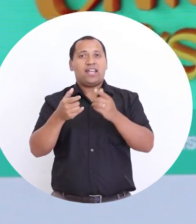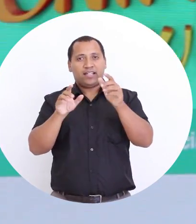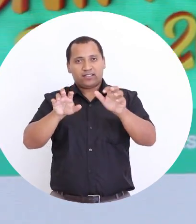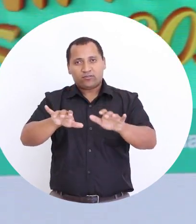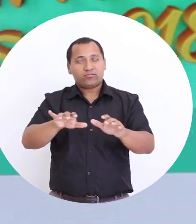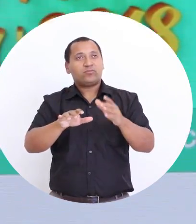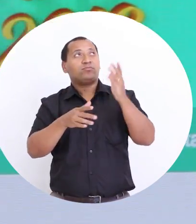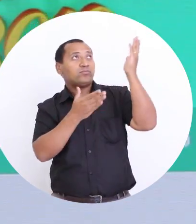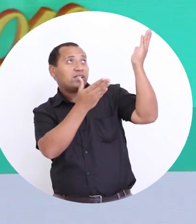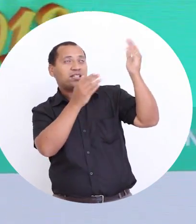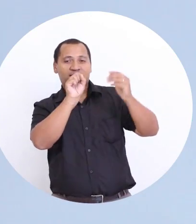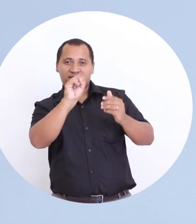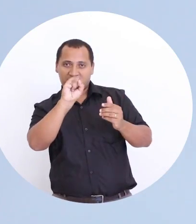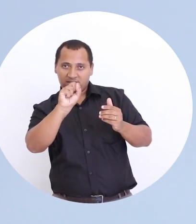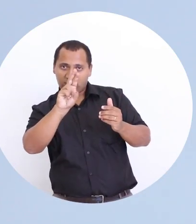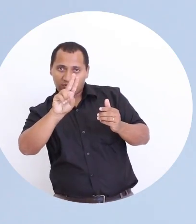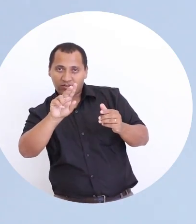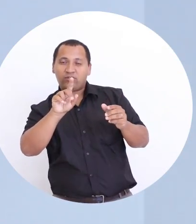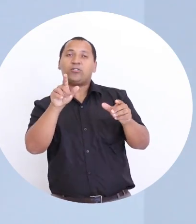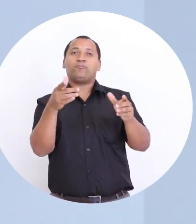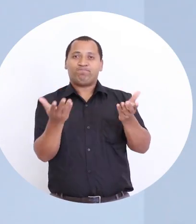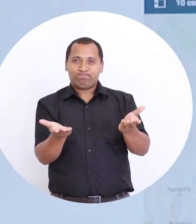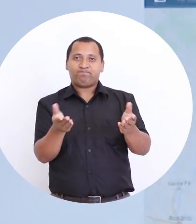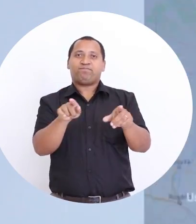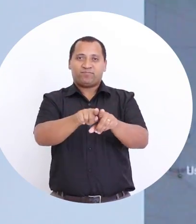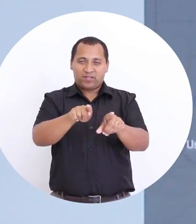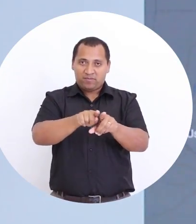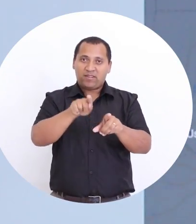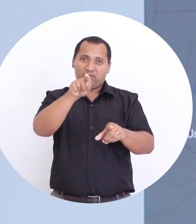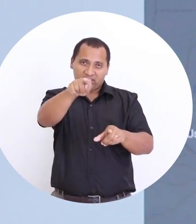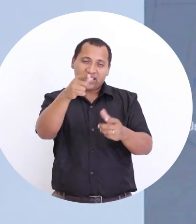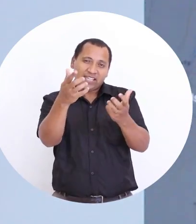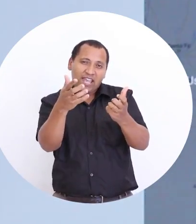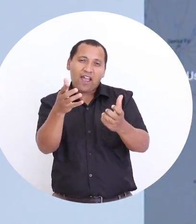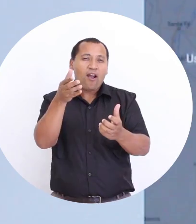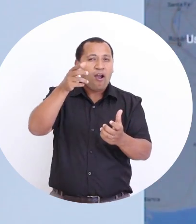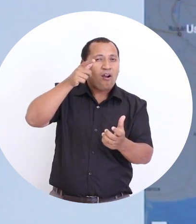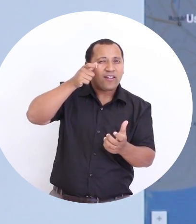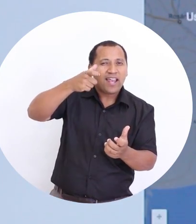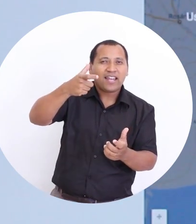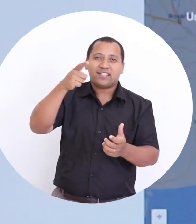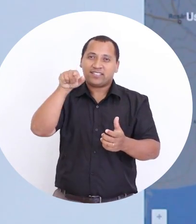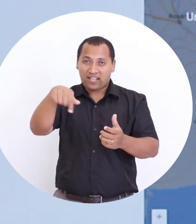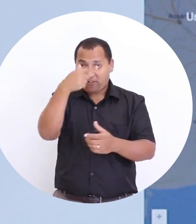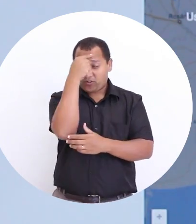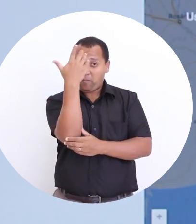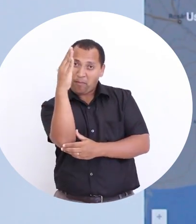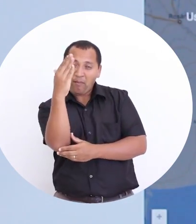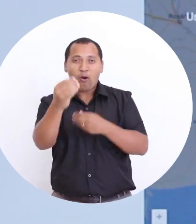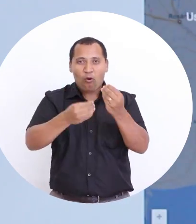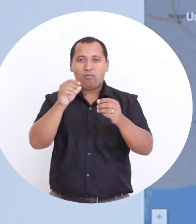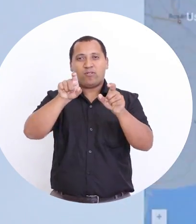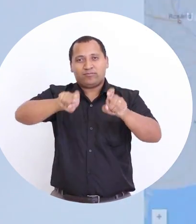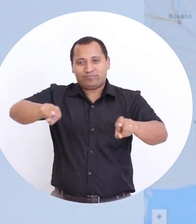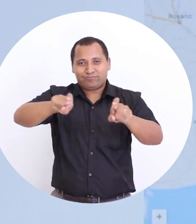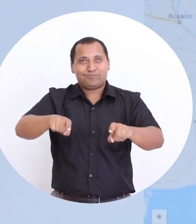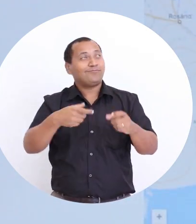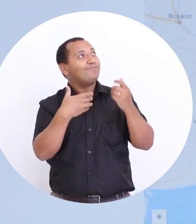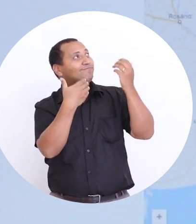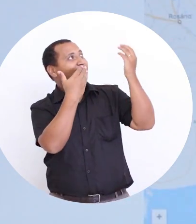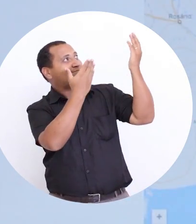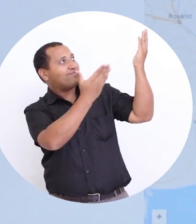meio do site sisu.mec.gov.br. Para saber mais sobre a Unipampa, acesse www